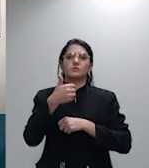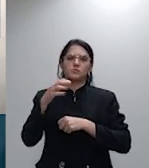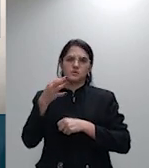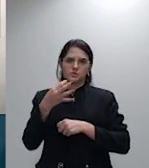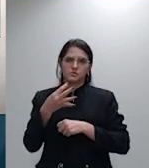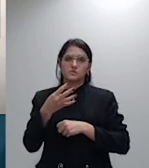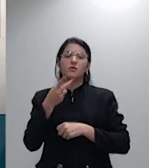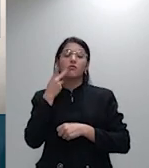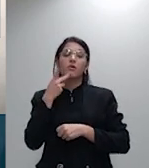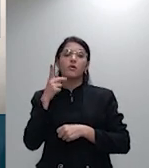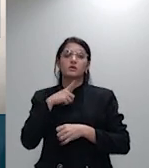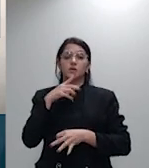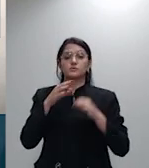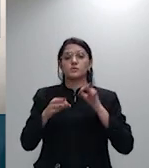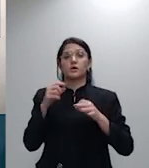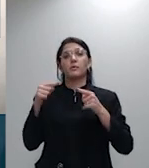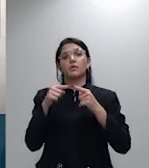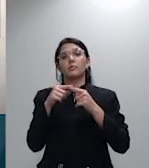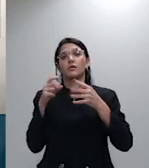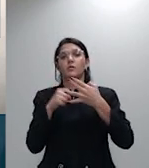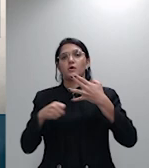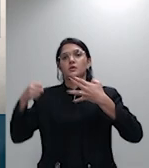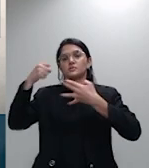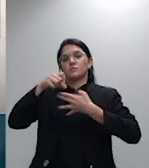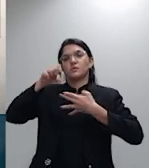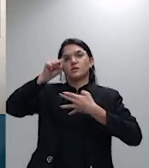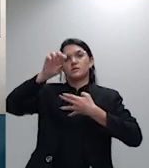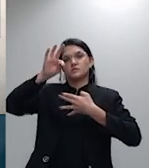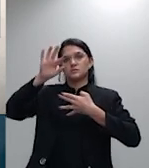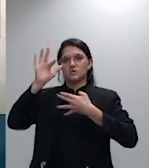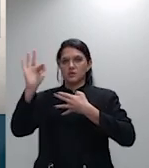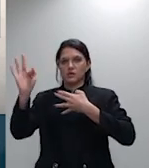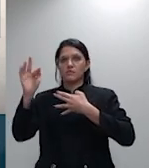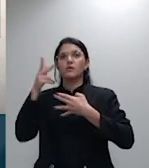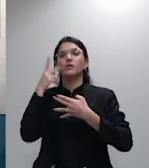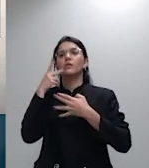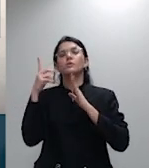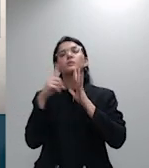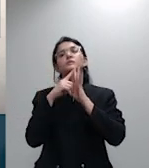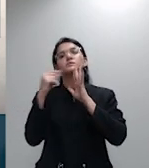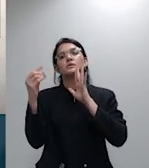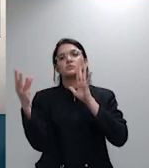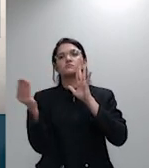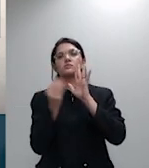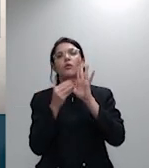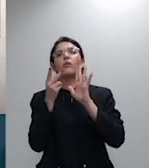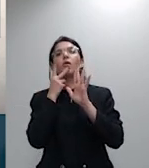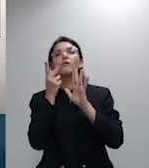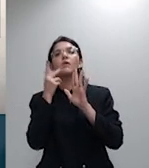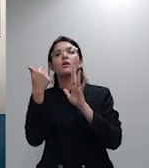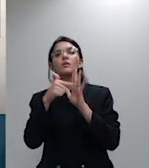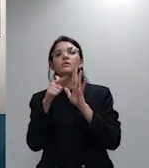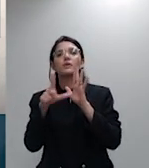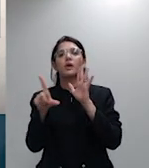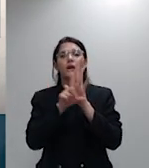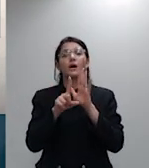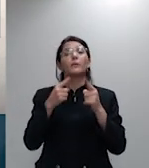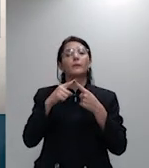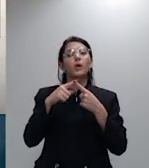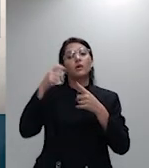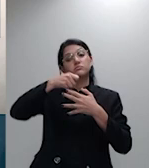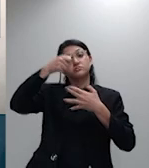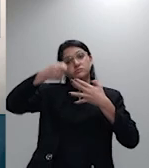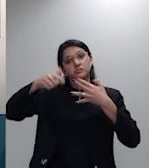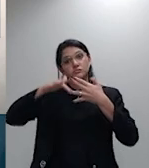explicitando não caber o manejo de ação recisória quando a pacificação da jurisprudência dessa corte nasce em momento posterior em